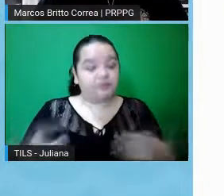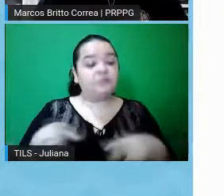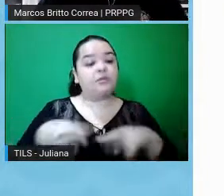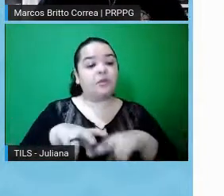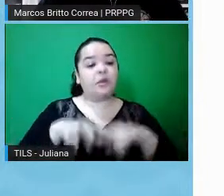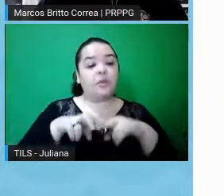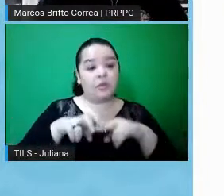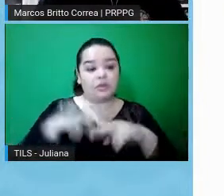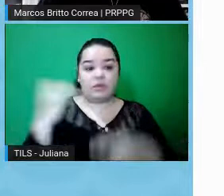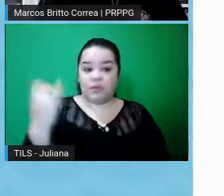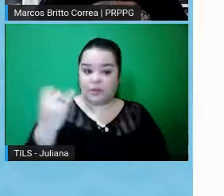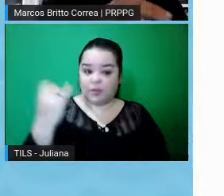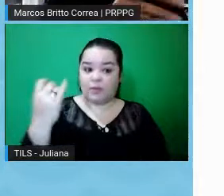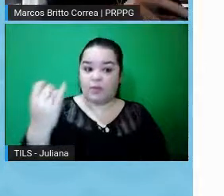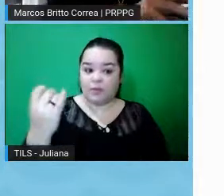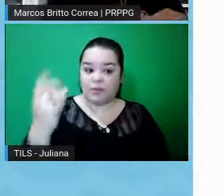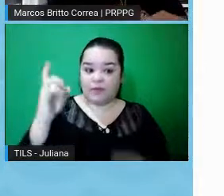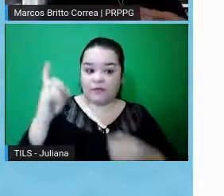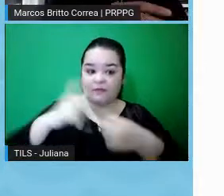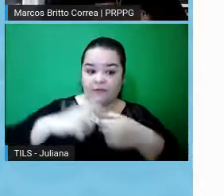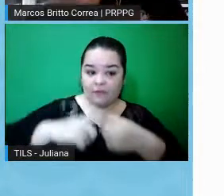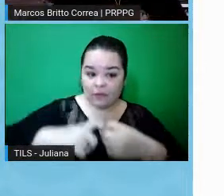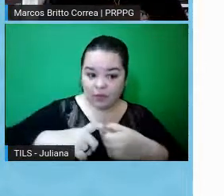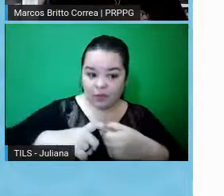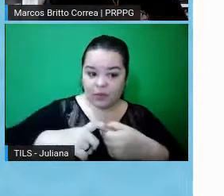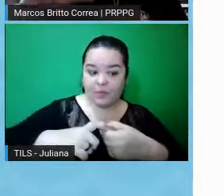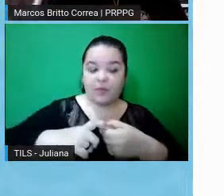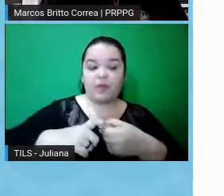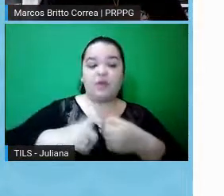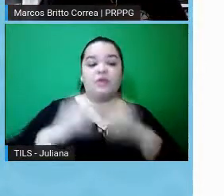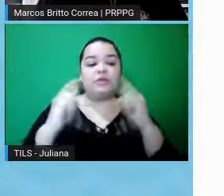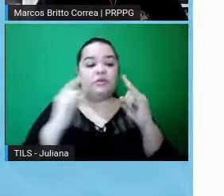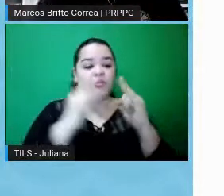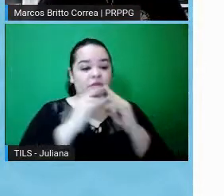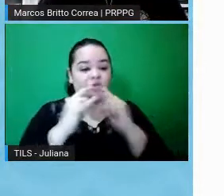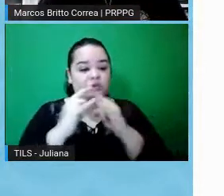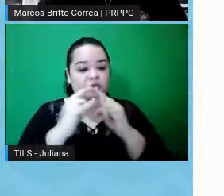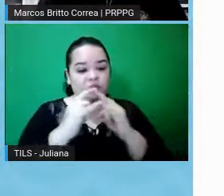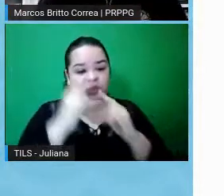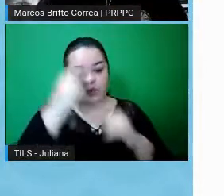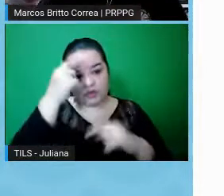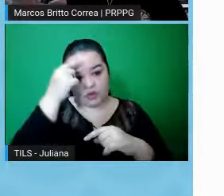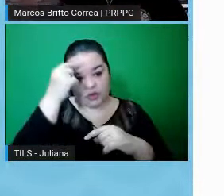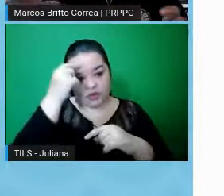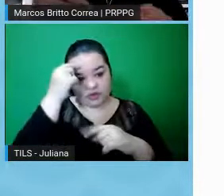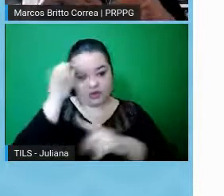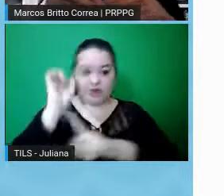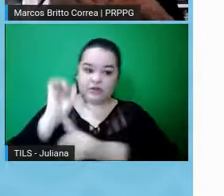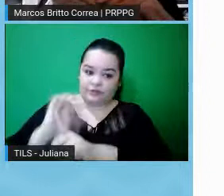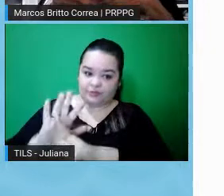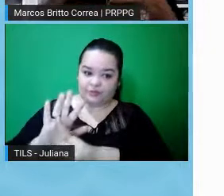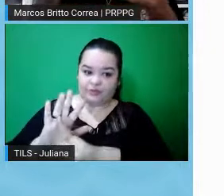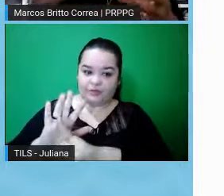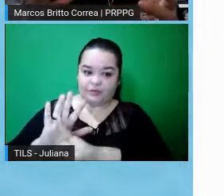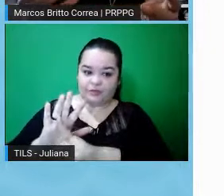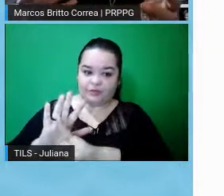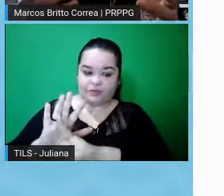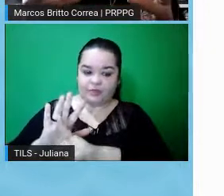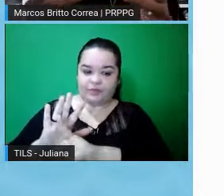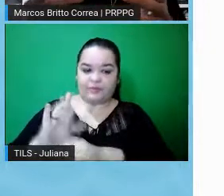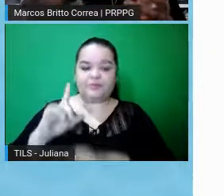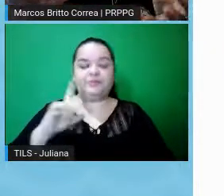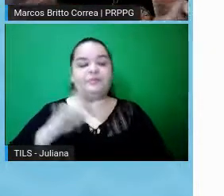bem importante o vínculo, né, colocar o vínculo com a instituição, com a Universidade Federal de Pelotas. Dentro, né, da,